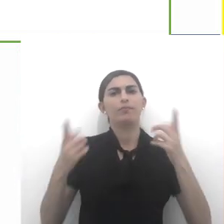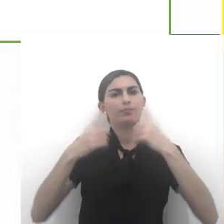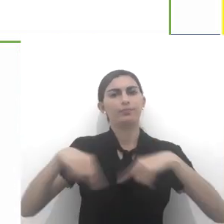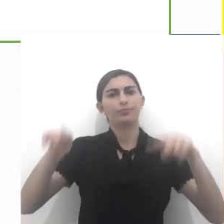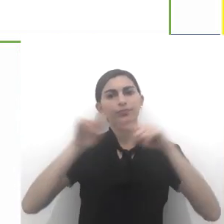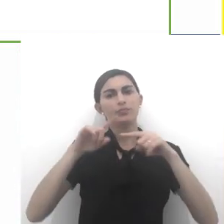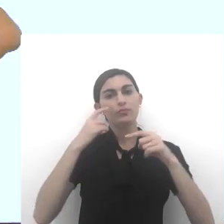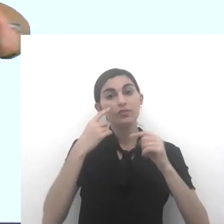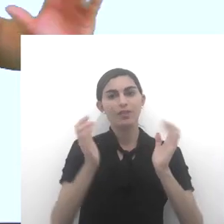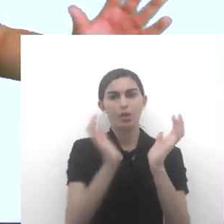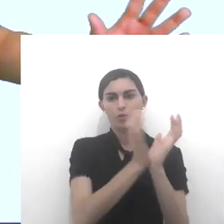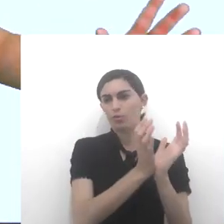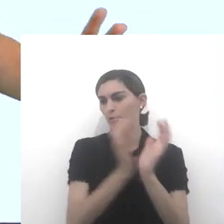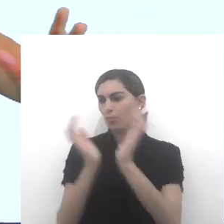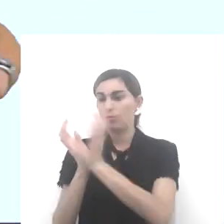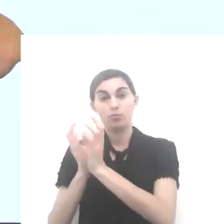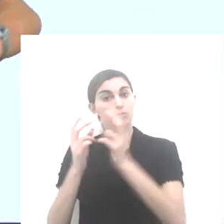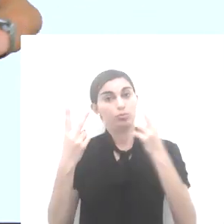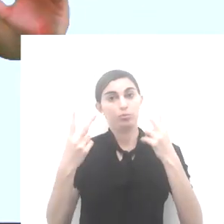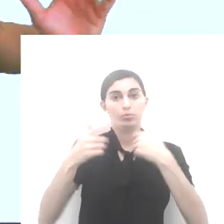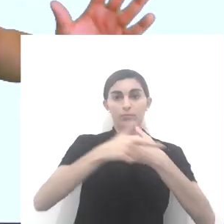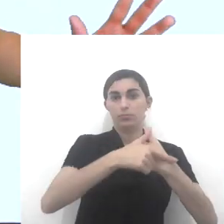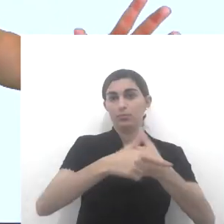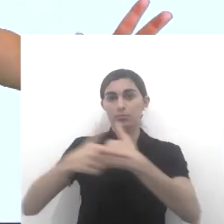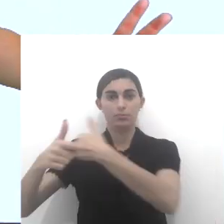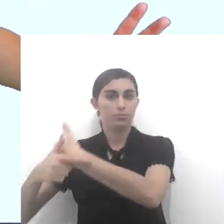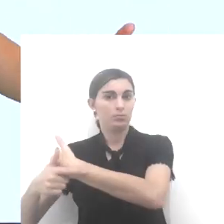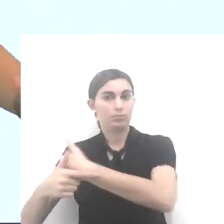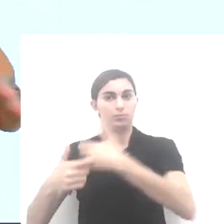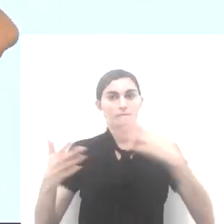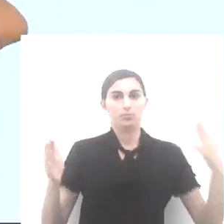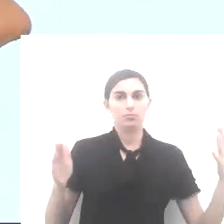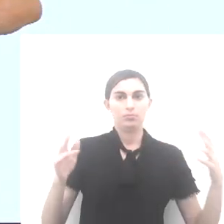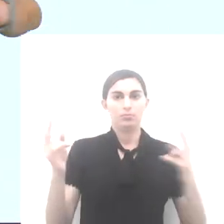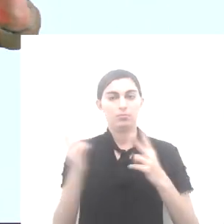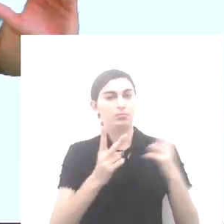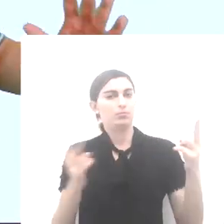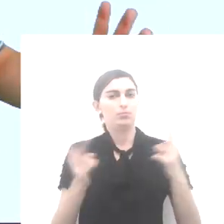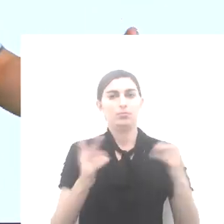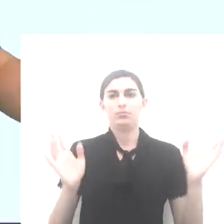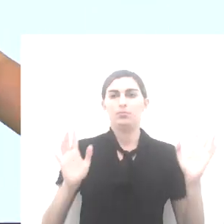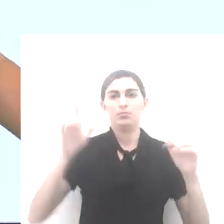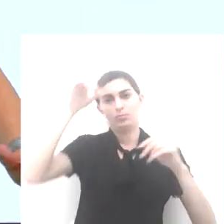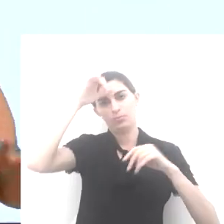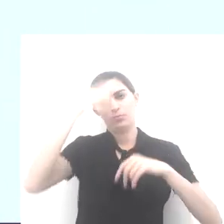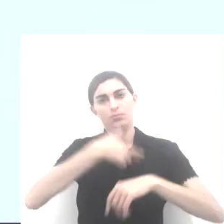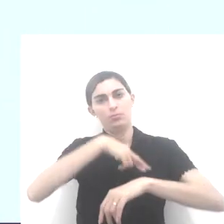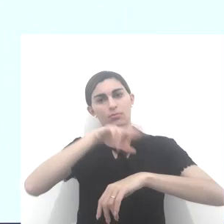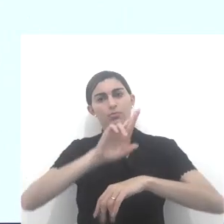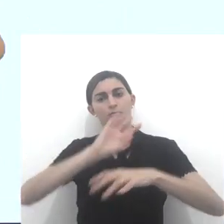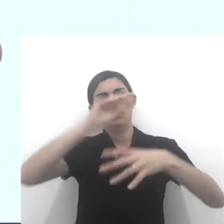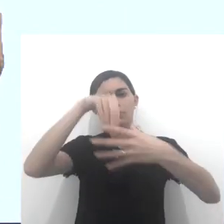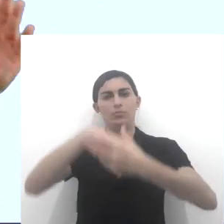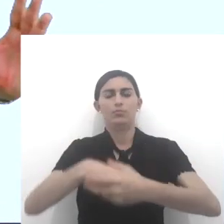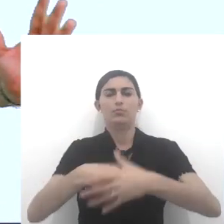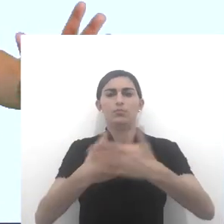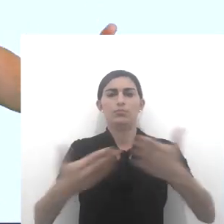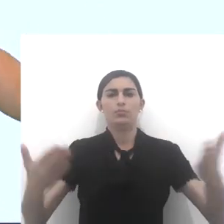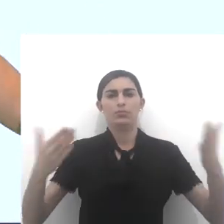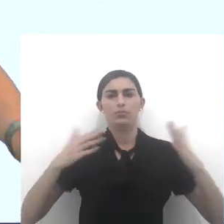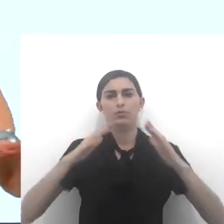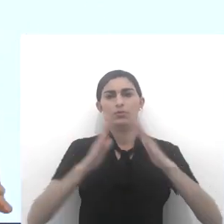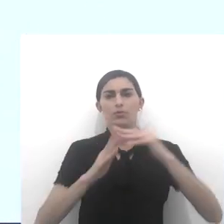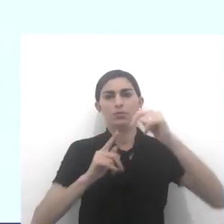certo? Então nós estamos observando aqui o papel, os papéis dos líderes religiosos dentro